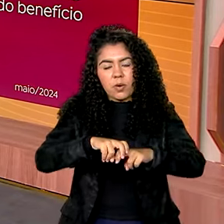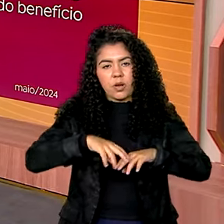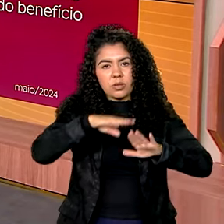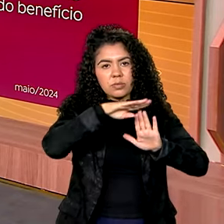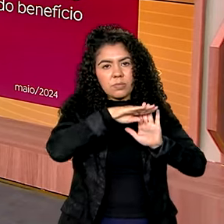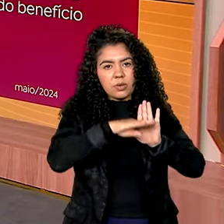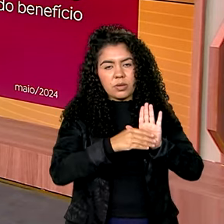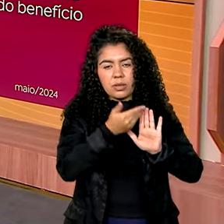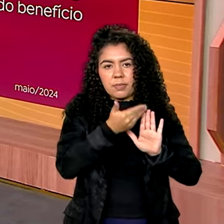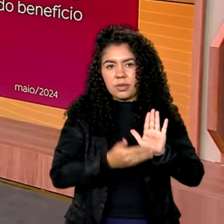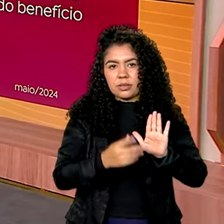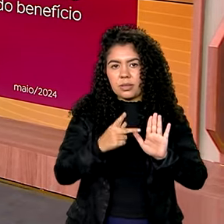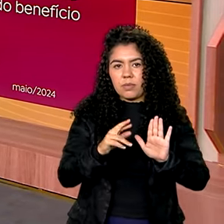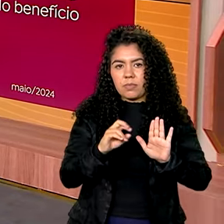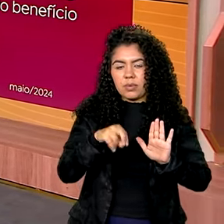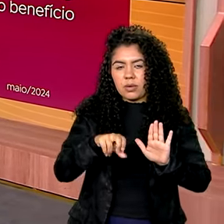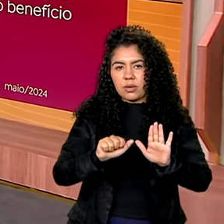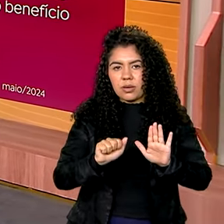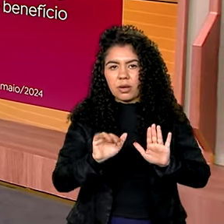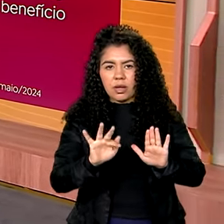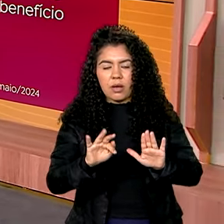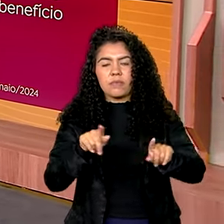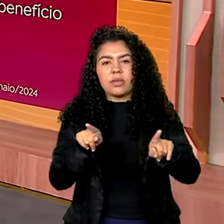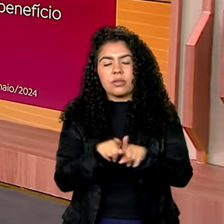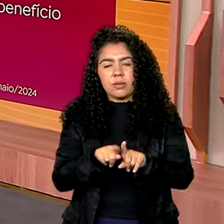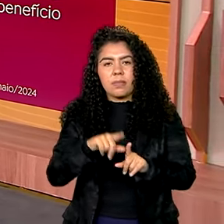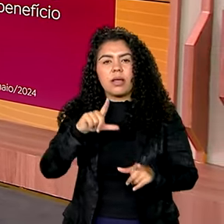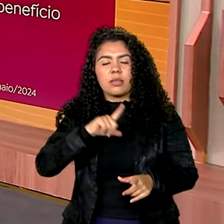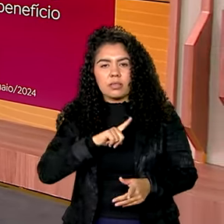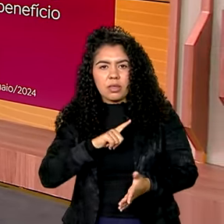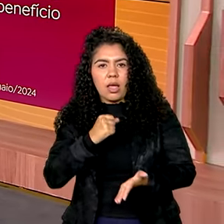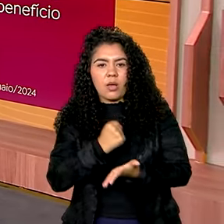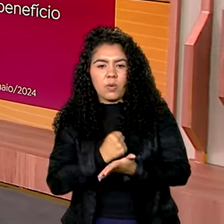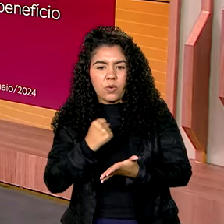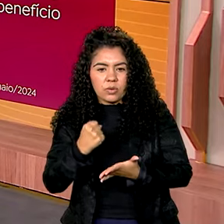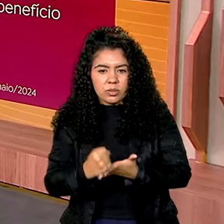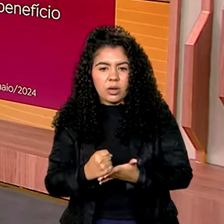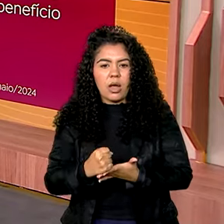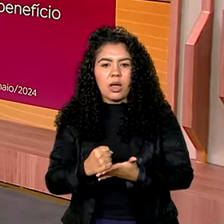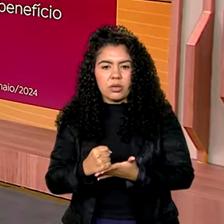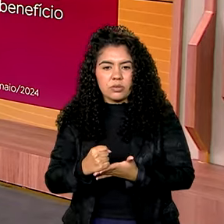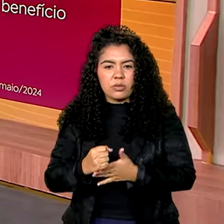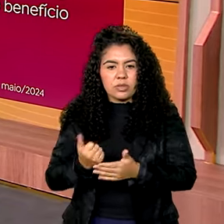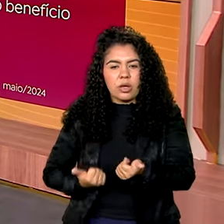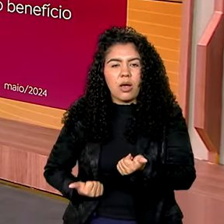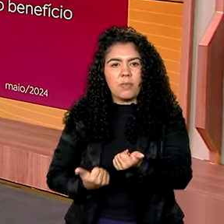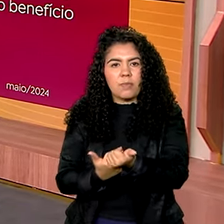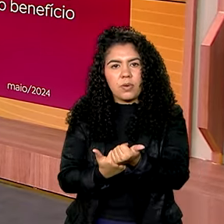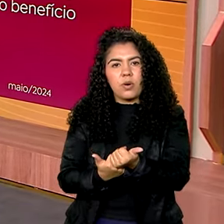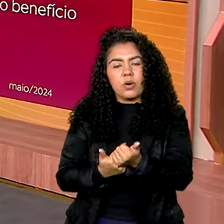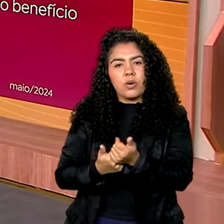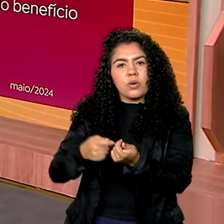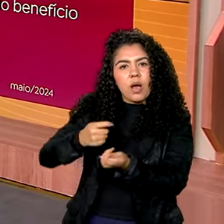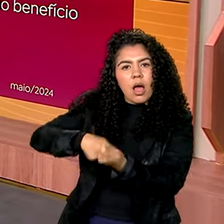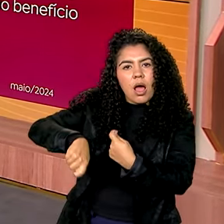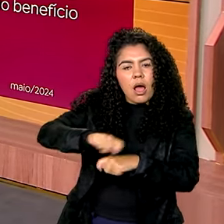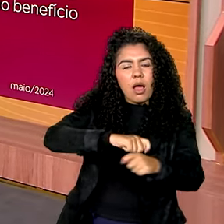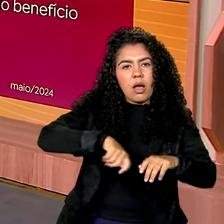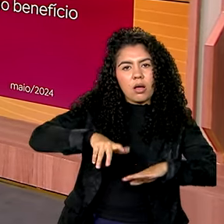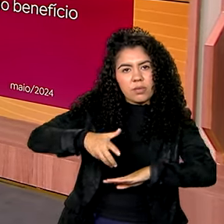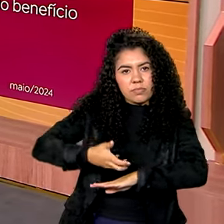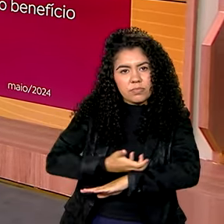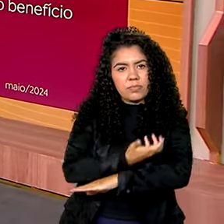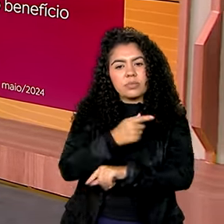apoio para o agronegócio com contratos de financiamento, são 65. E também empréstimos concedidos que passam os 53